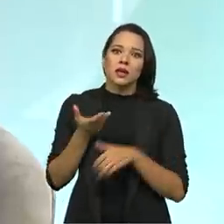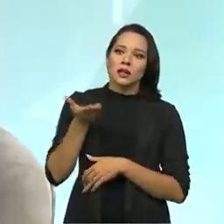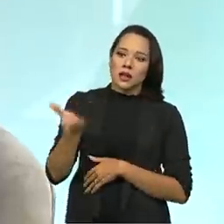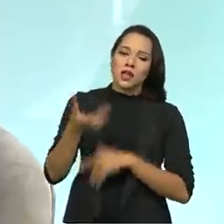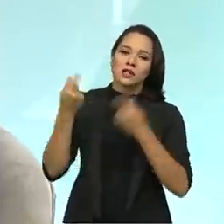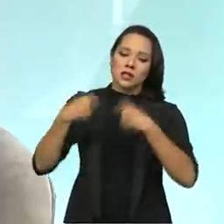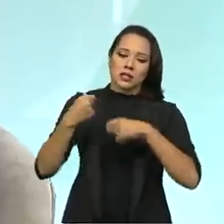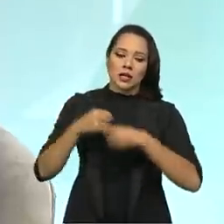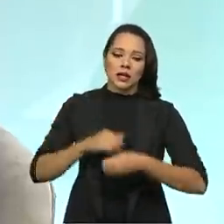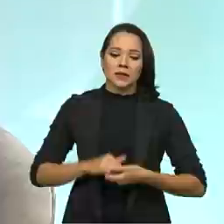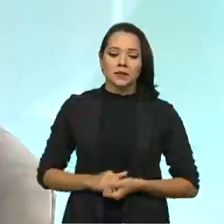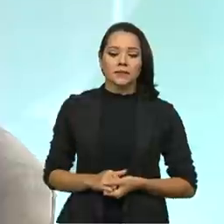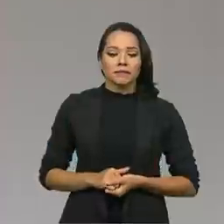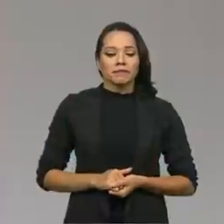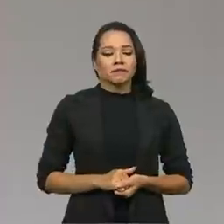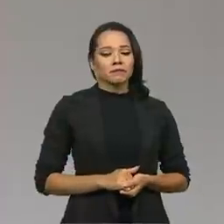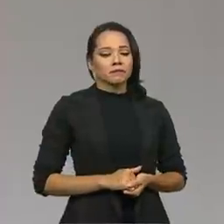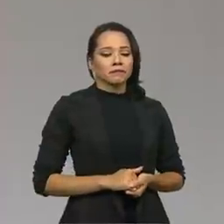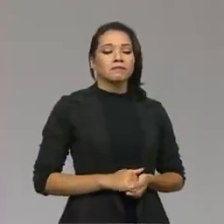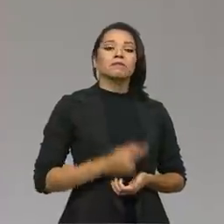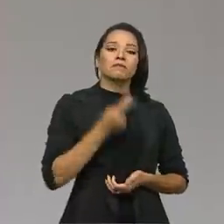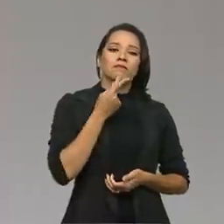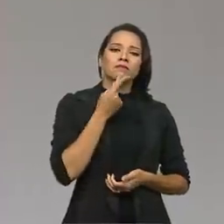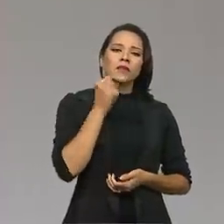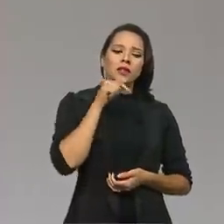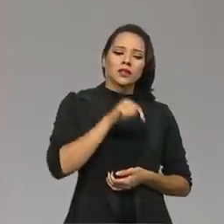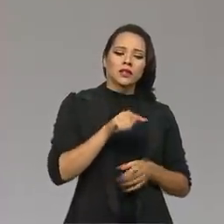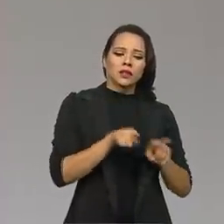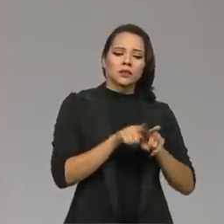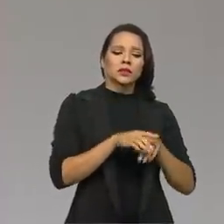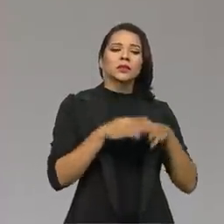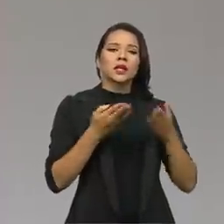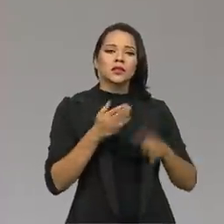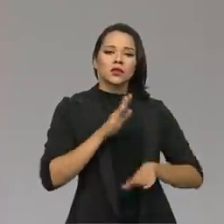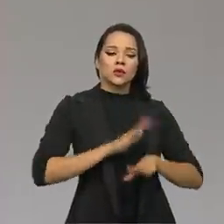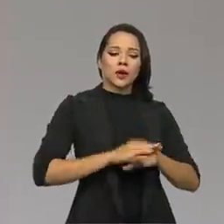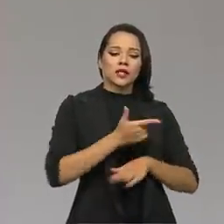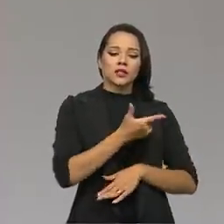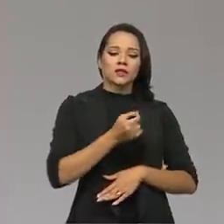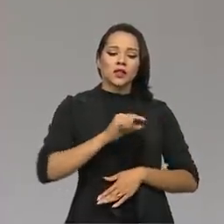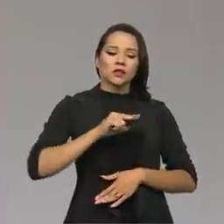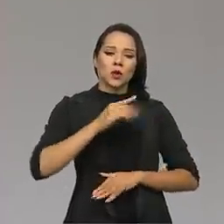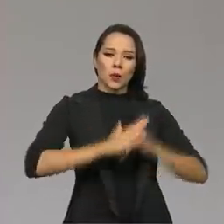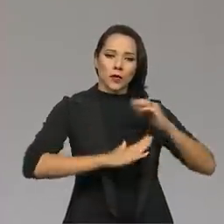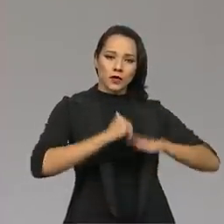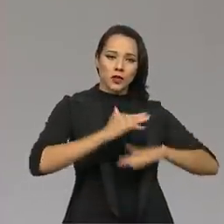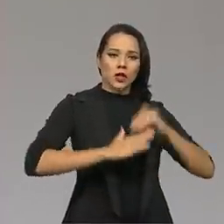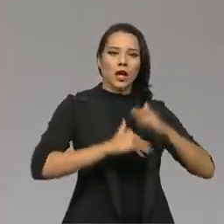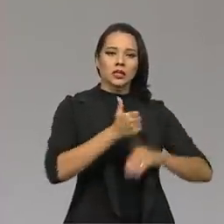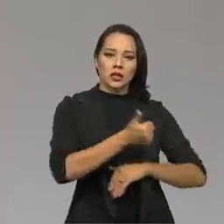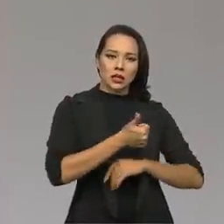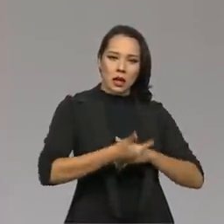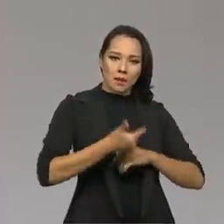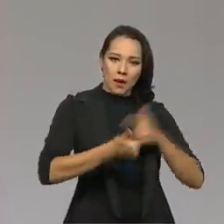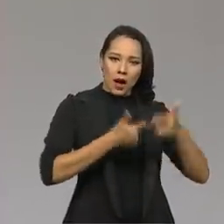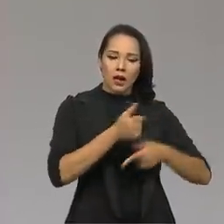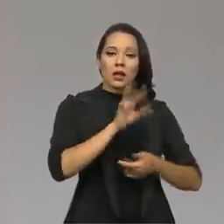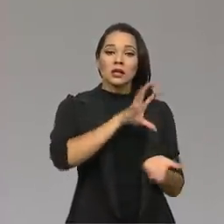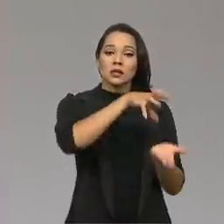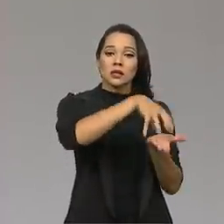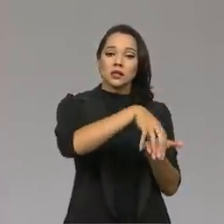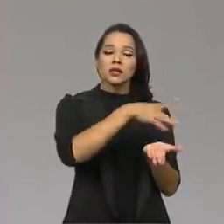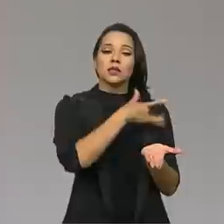necessidade. A gente está falando disso, tanto que dos mais de 20 mil profissionais que atuam nesses distritos sanitários